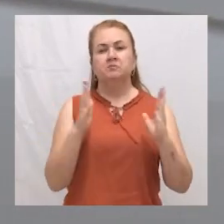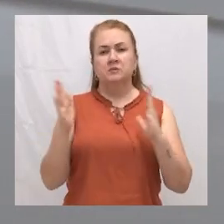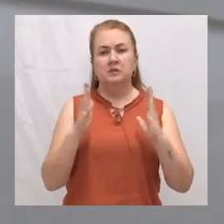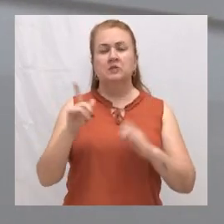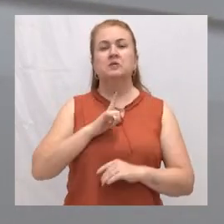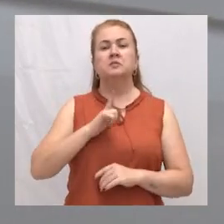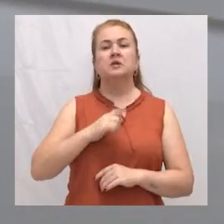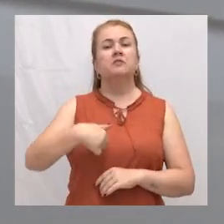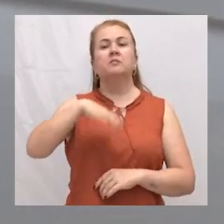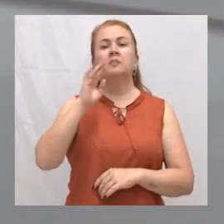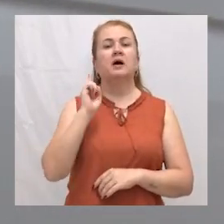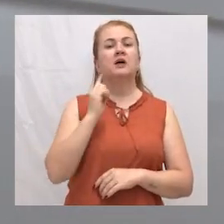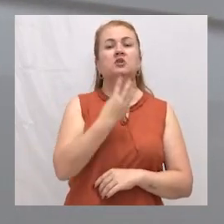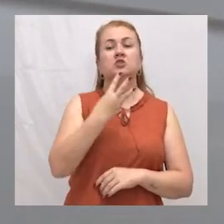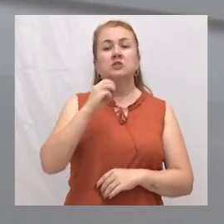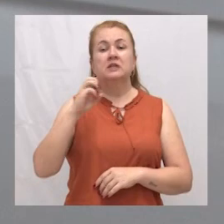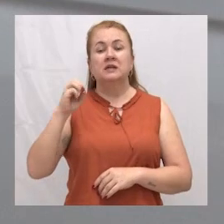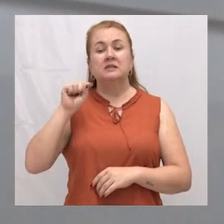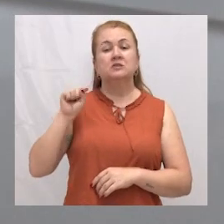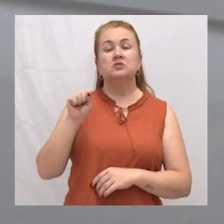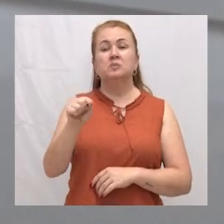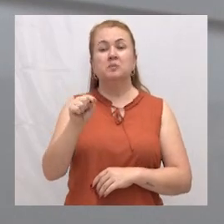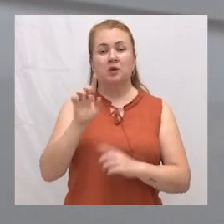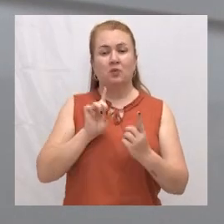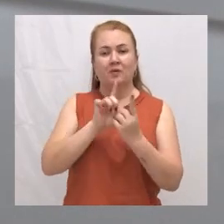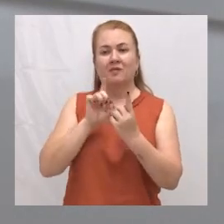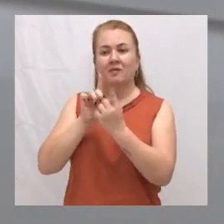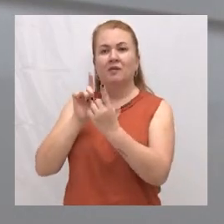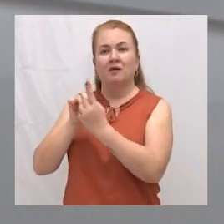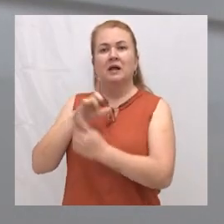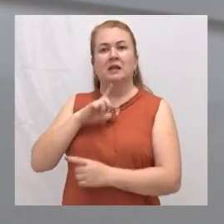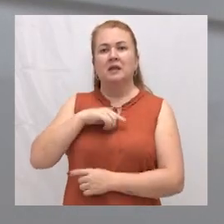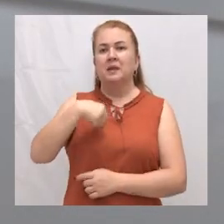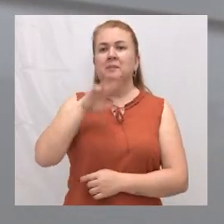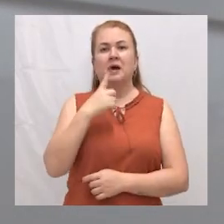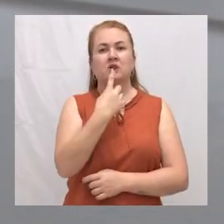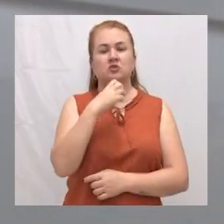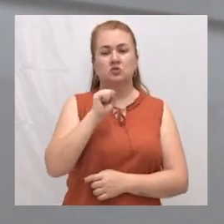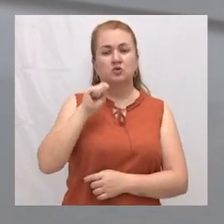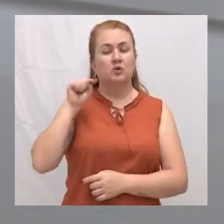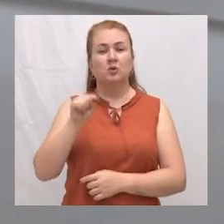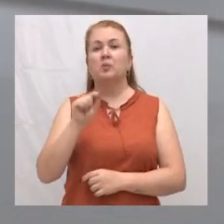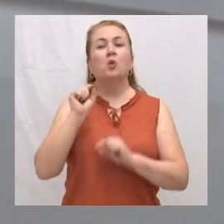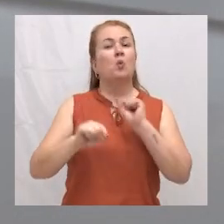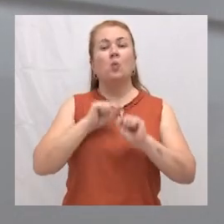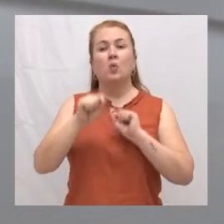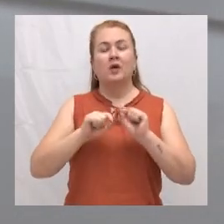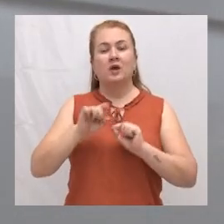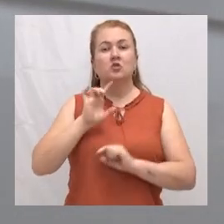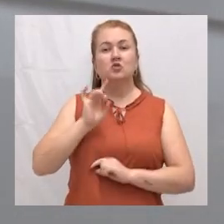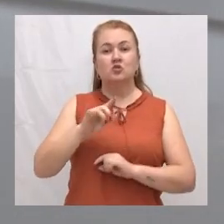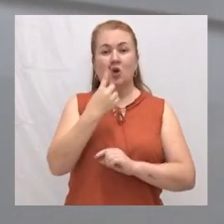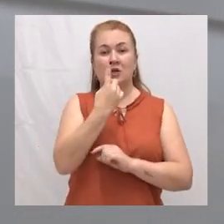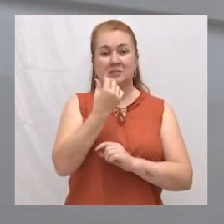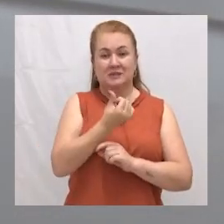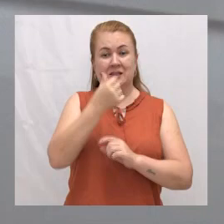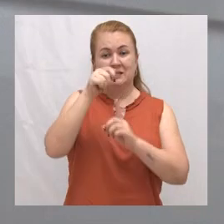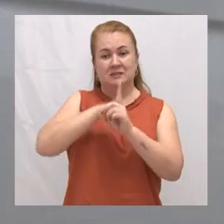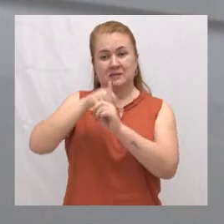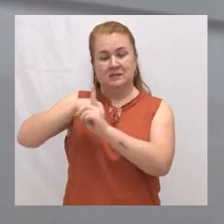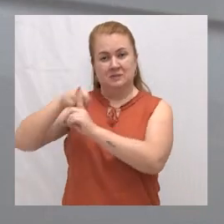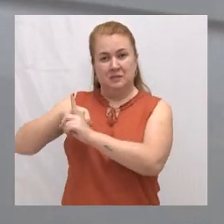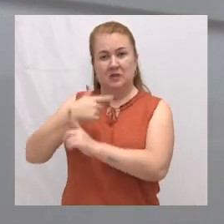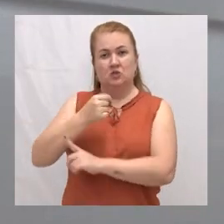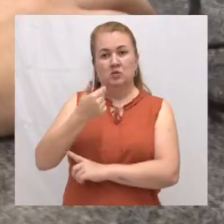foram realizados mais de 300 mil atendimentos, sendo mais de 18.700 apenas nos seis primeiros meses de